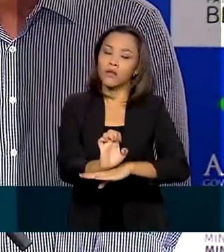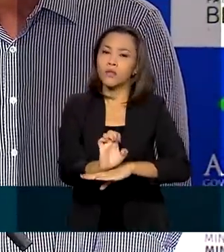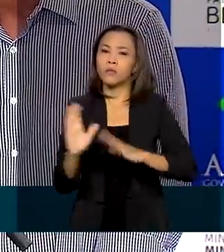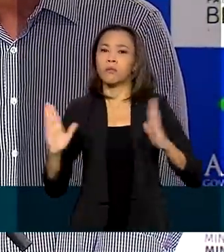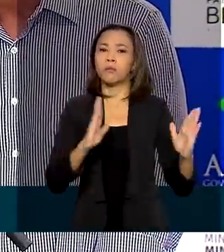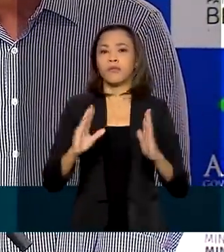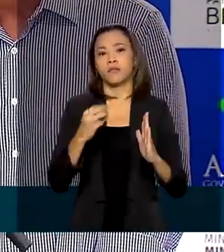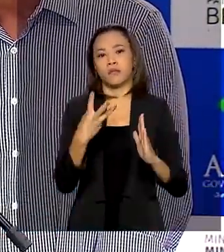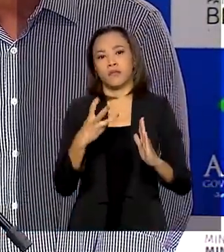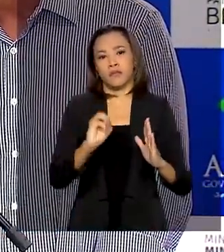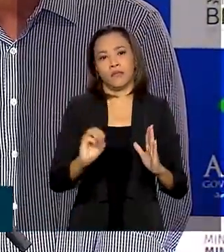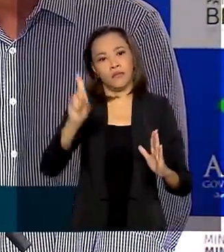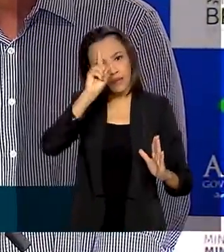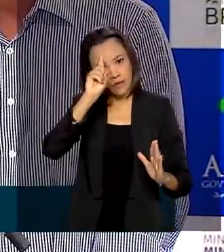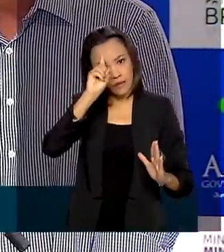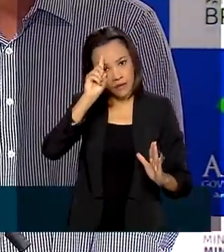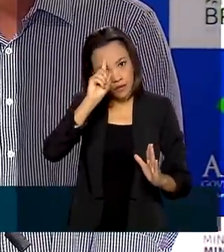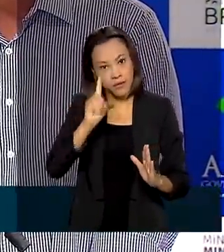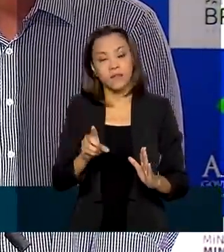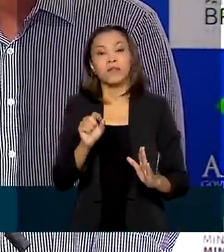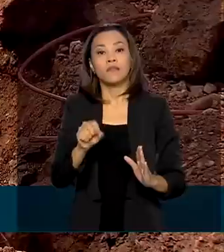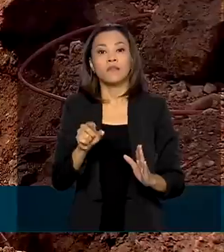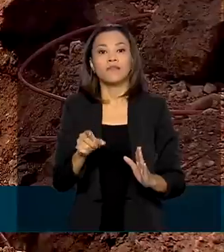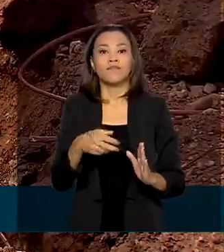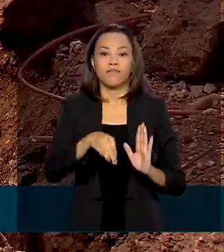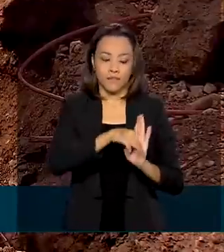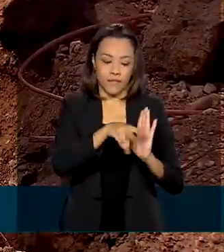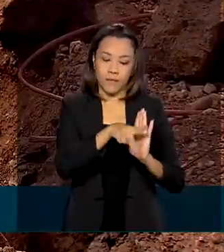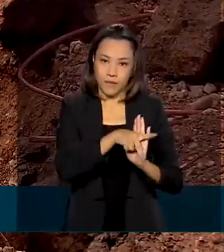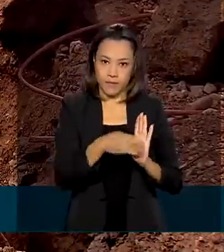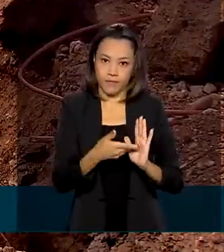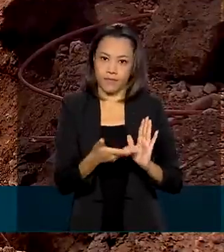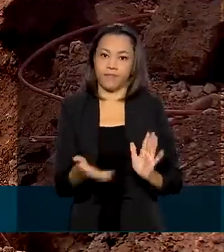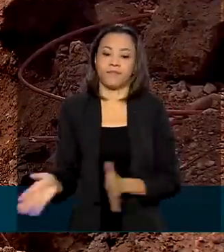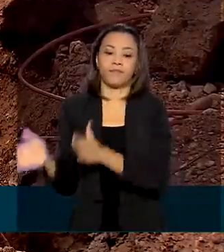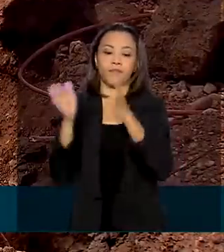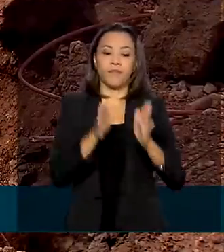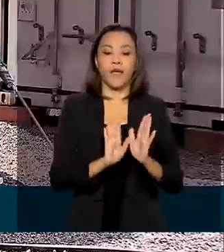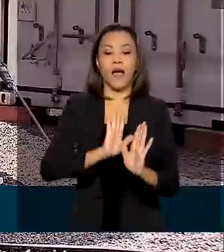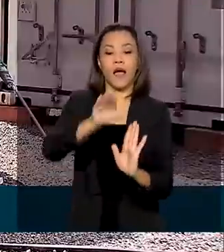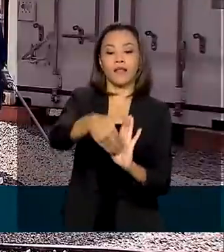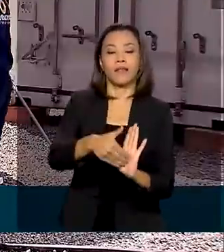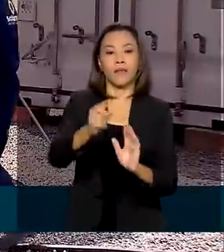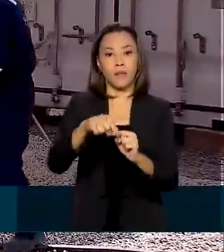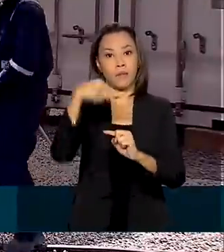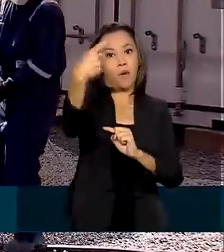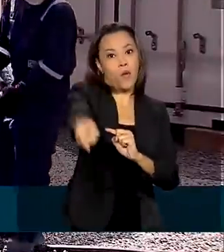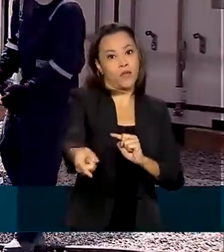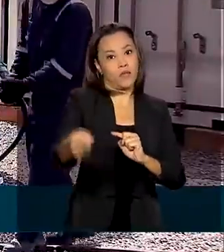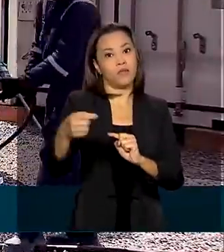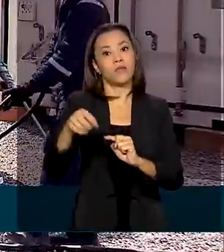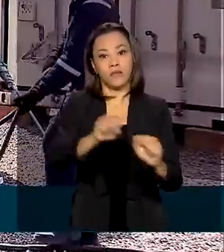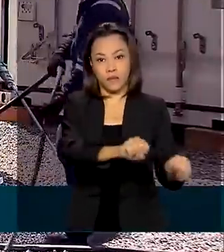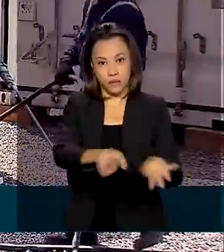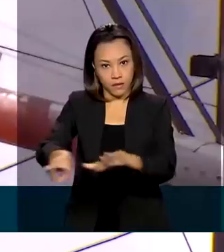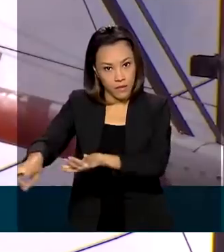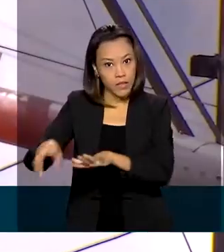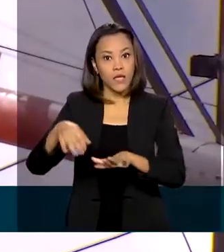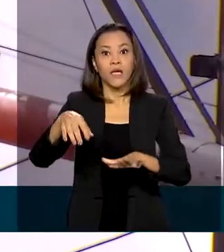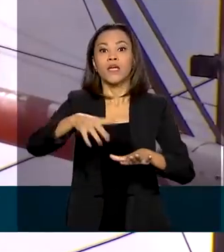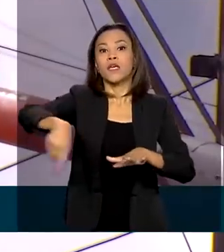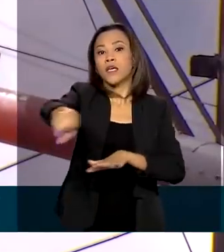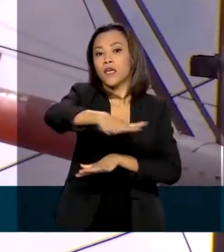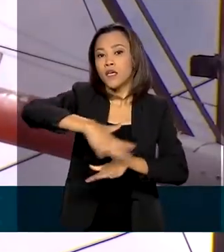30 dias anteriores à edição da medida. A previsão é que até o final da semana que vem, a situação do estado esteja